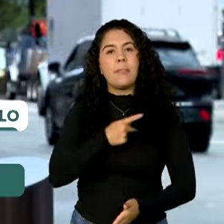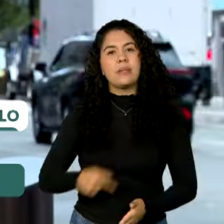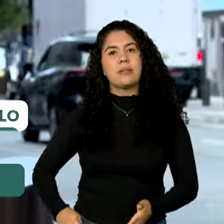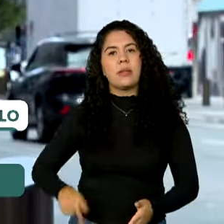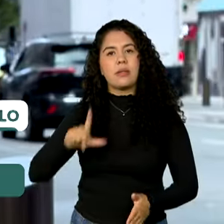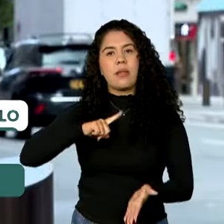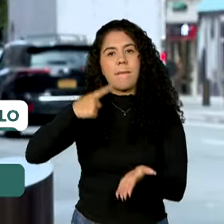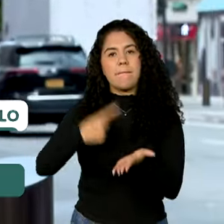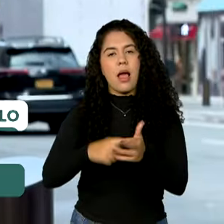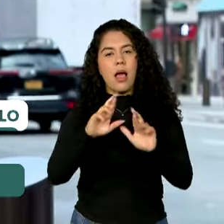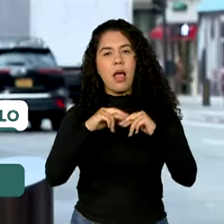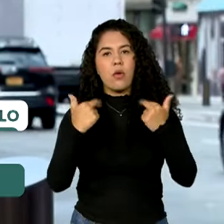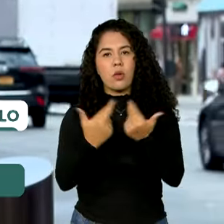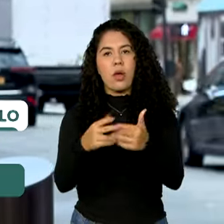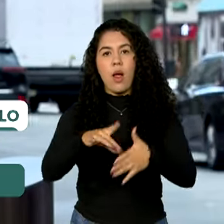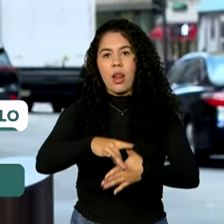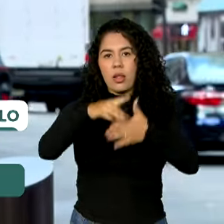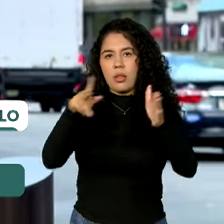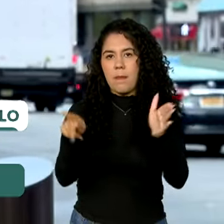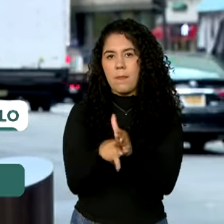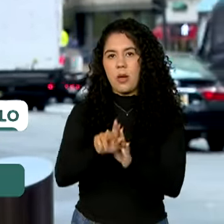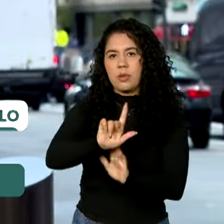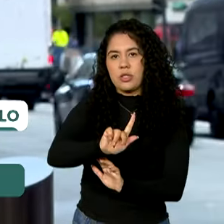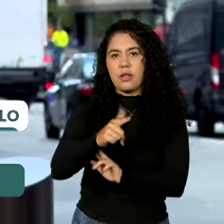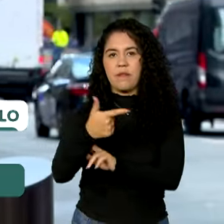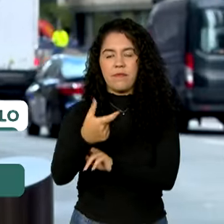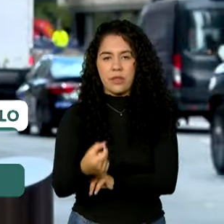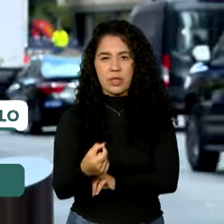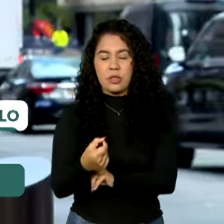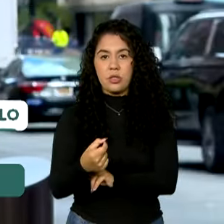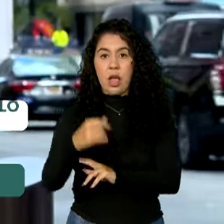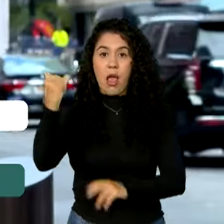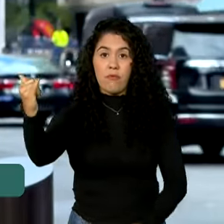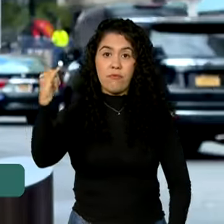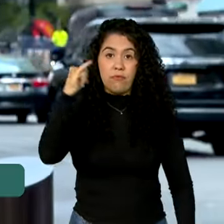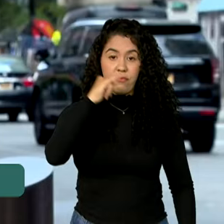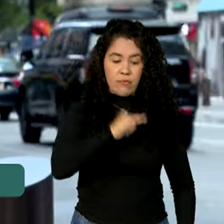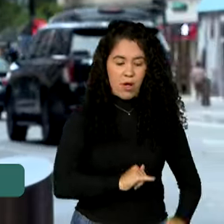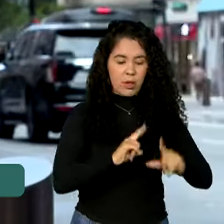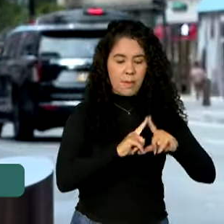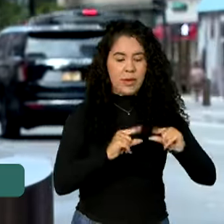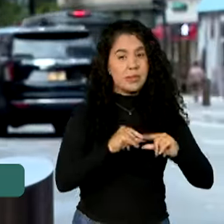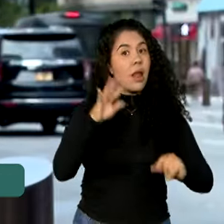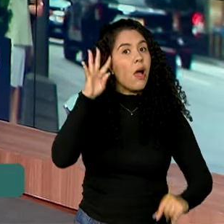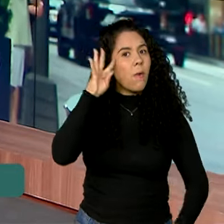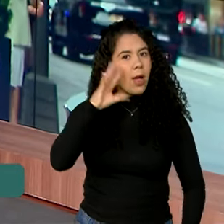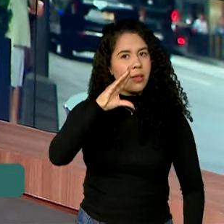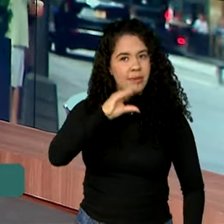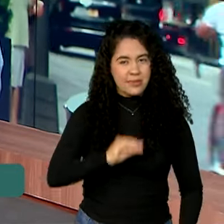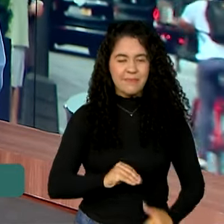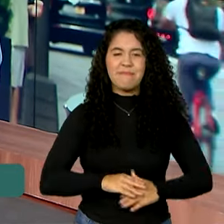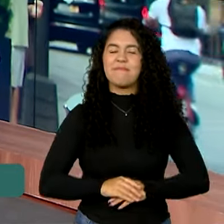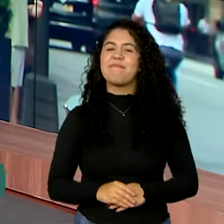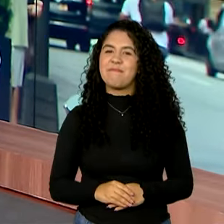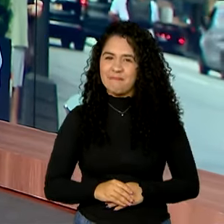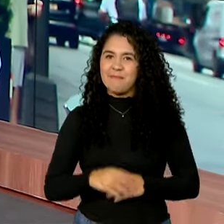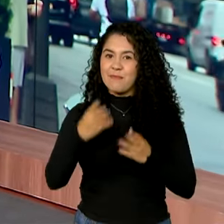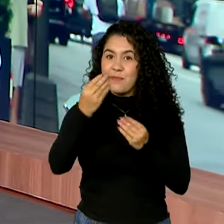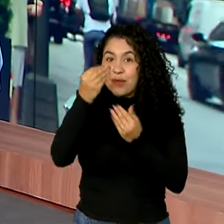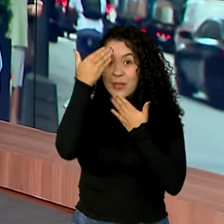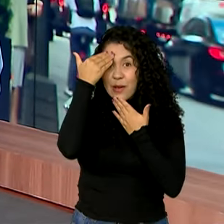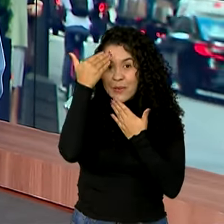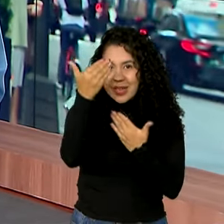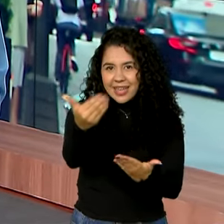G20. O presidente Lula deve retornar à Brasília ainda na quarta-feira, Vanessa. Ok, Graça, muito